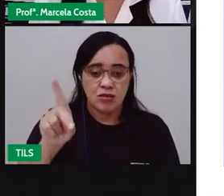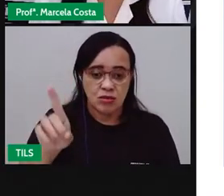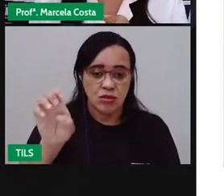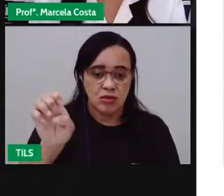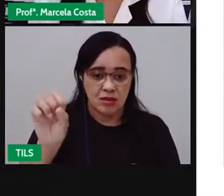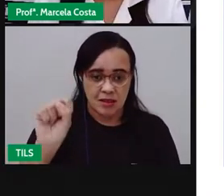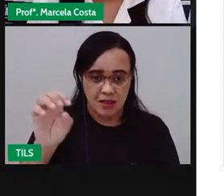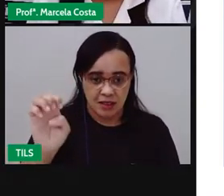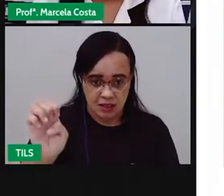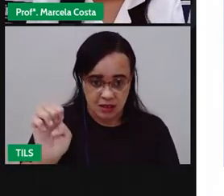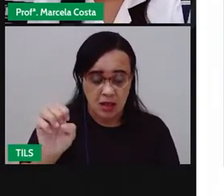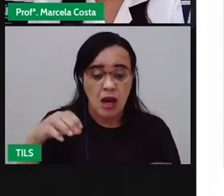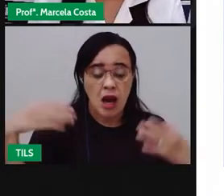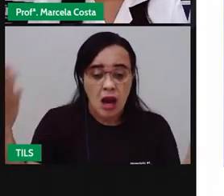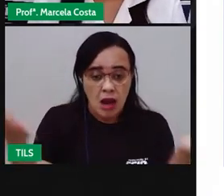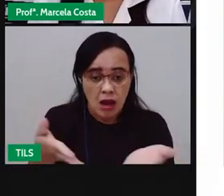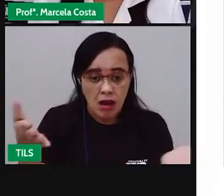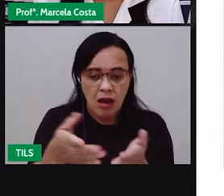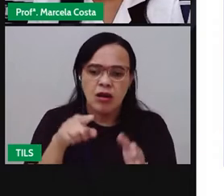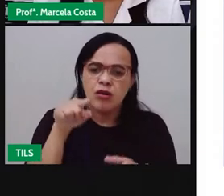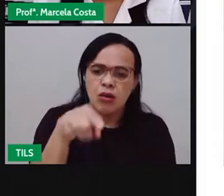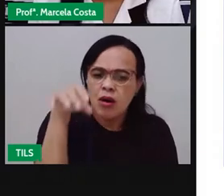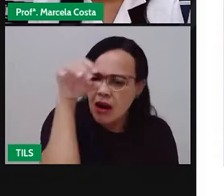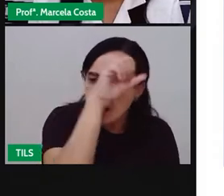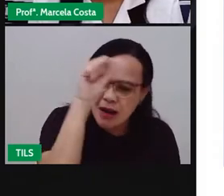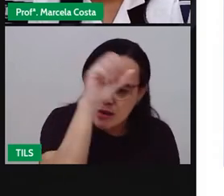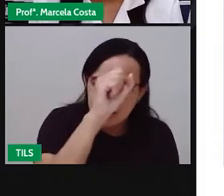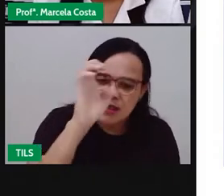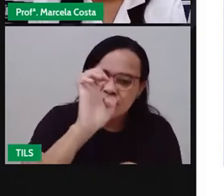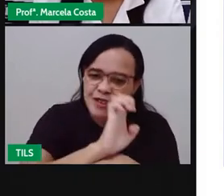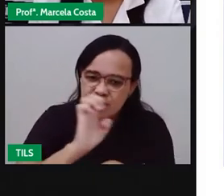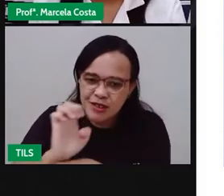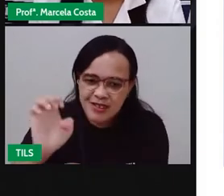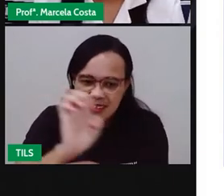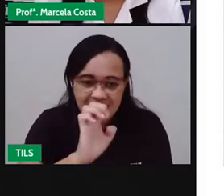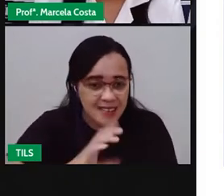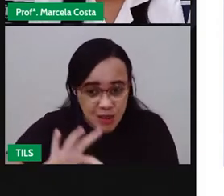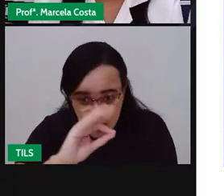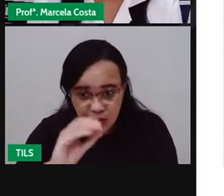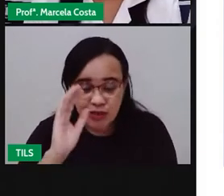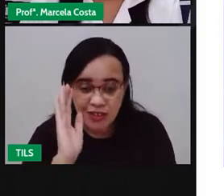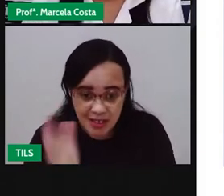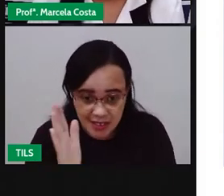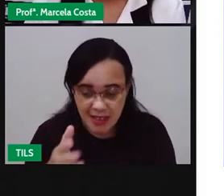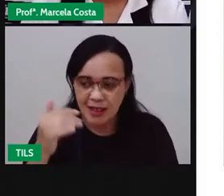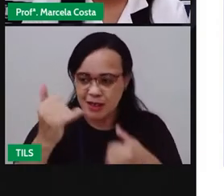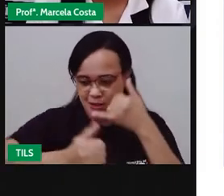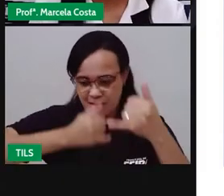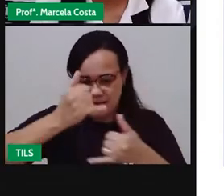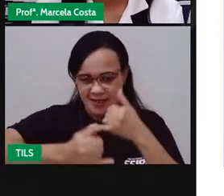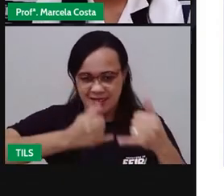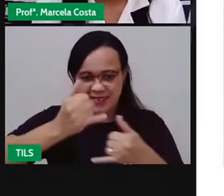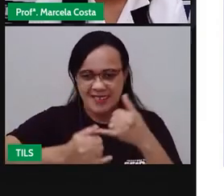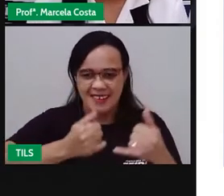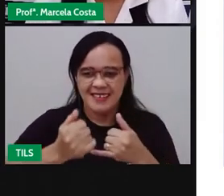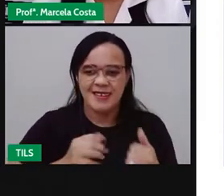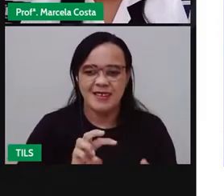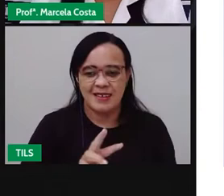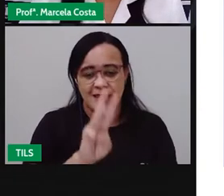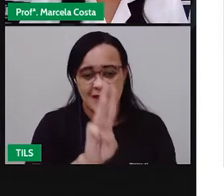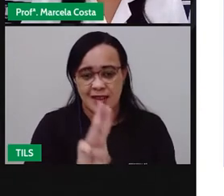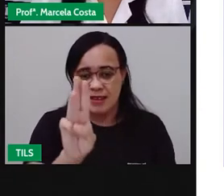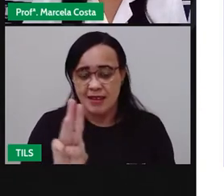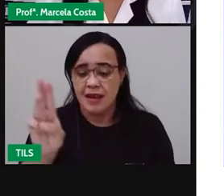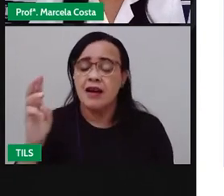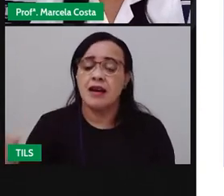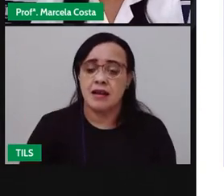que você aprendeu o nome dos estados da região Nordeste. Nesse joguinho aqui. Ele está disponível nesse link